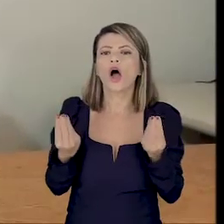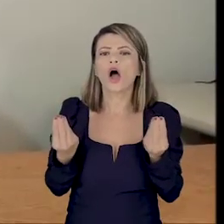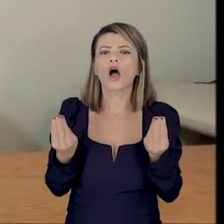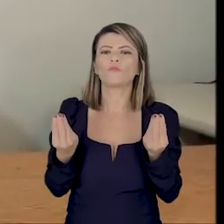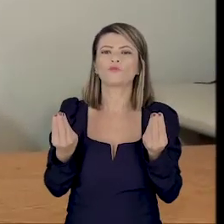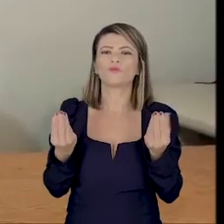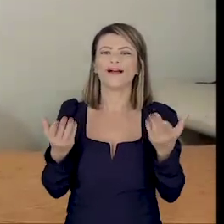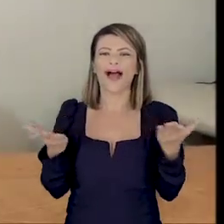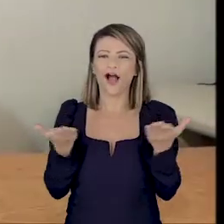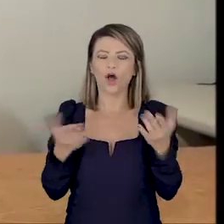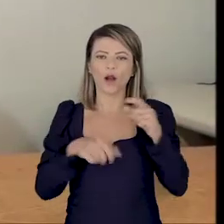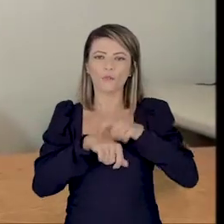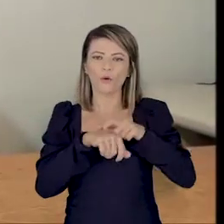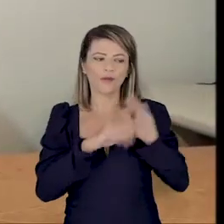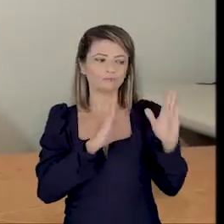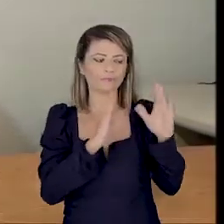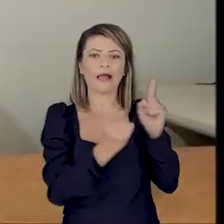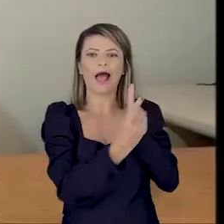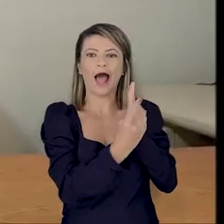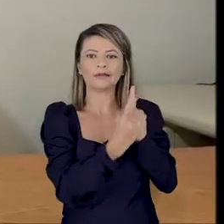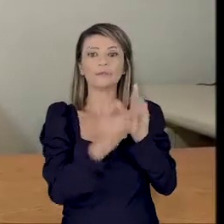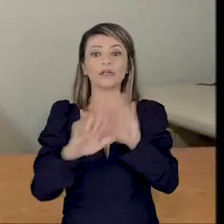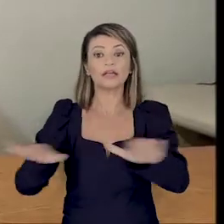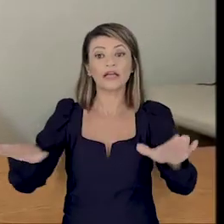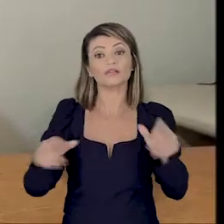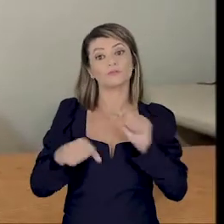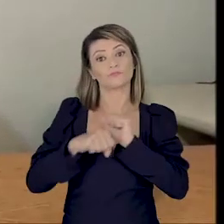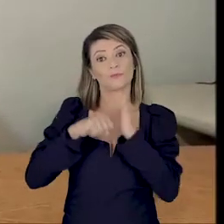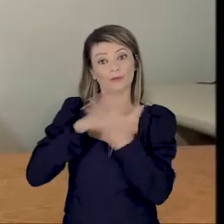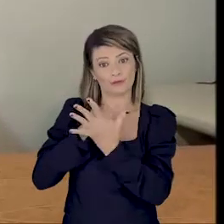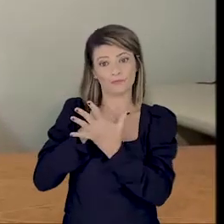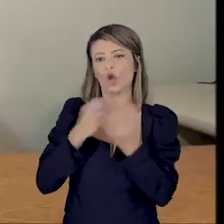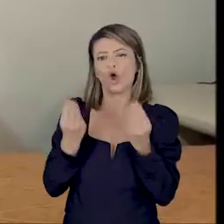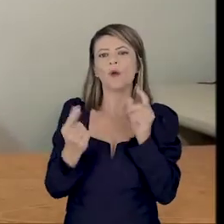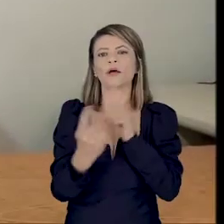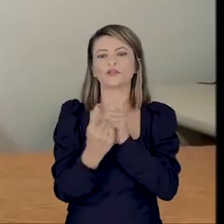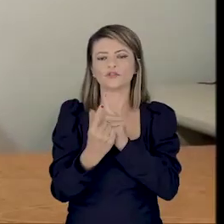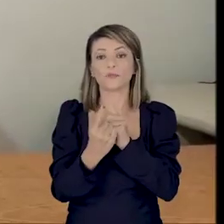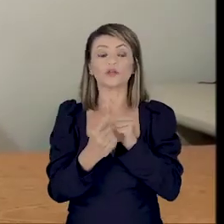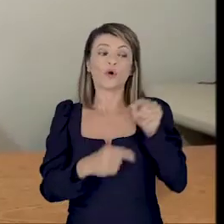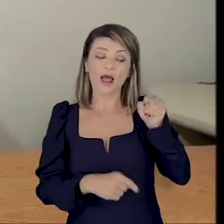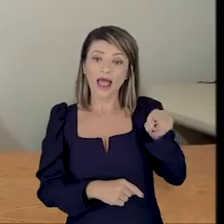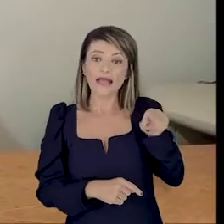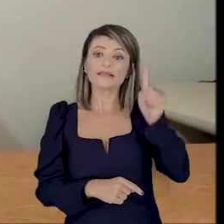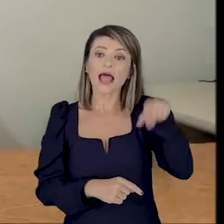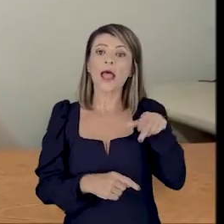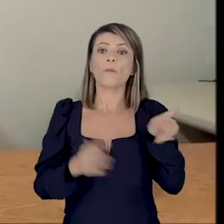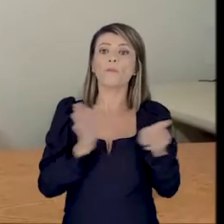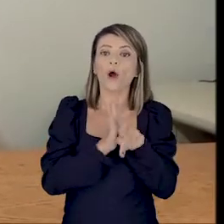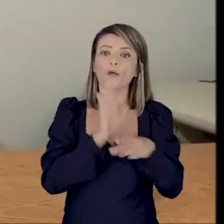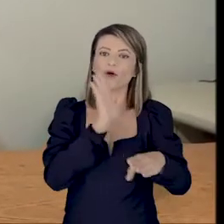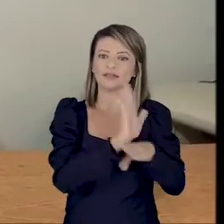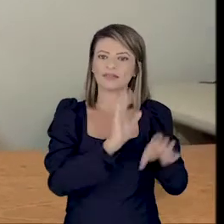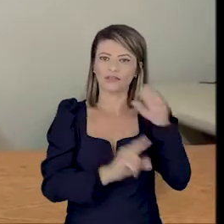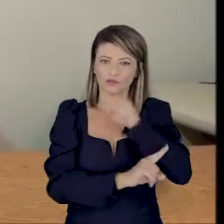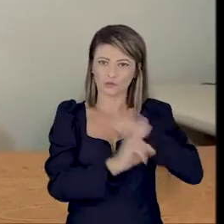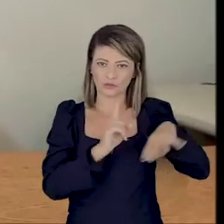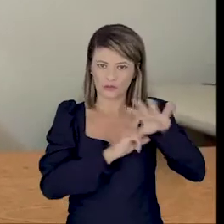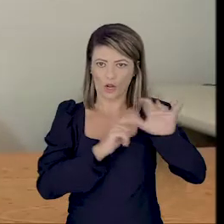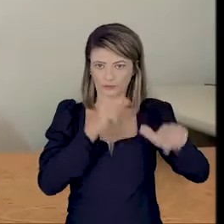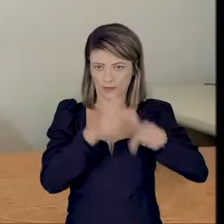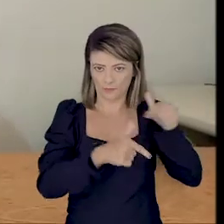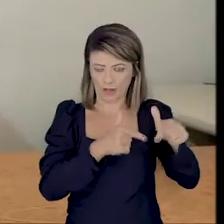está sendo o atendimento de crianças nesse período da pandemia. O CREAS é um serviço de assistência social